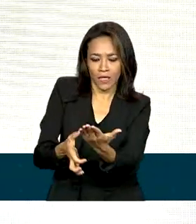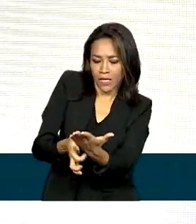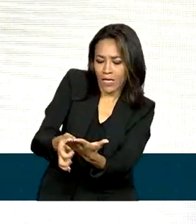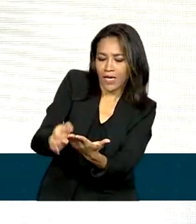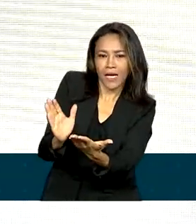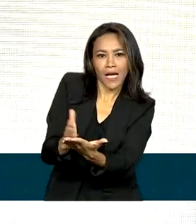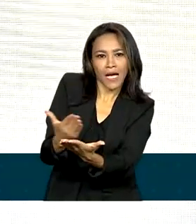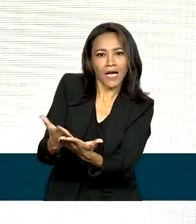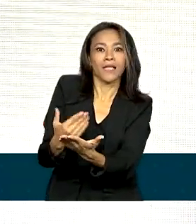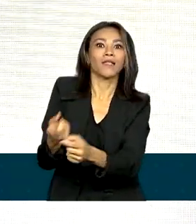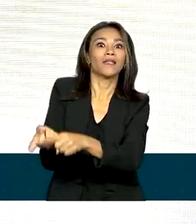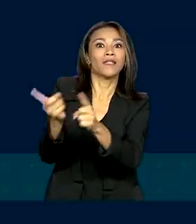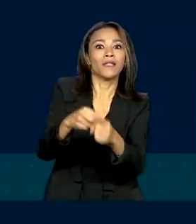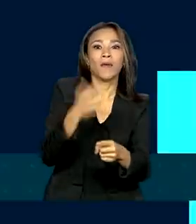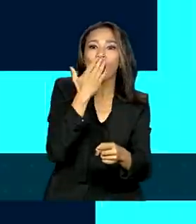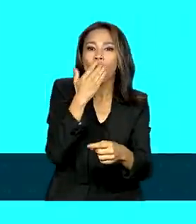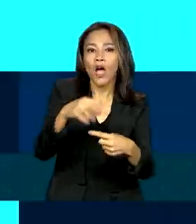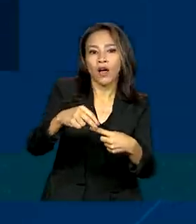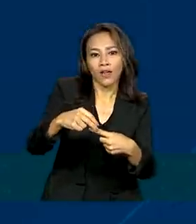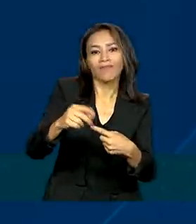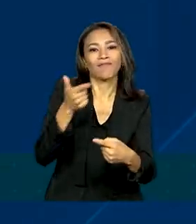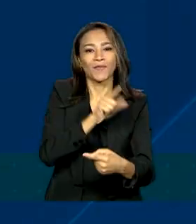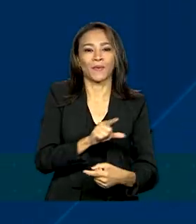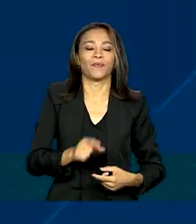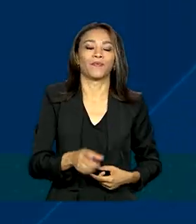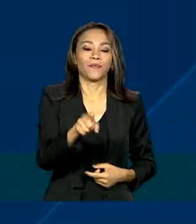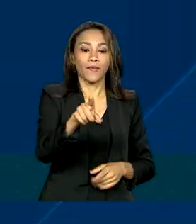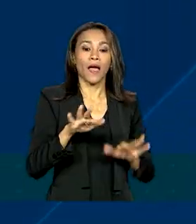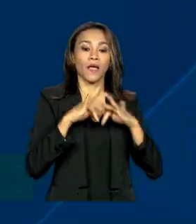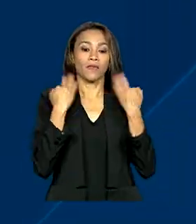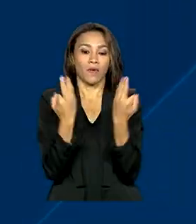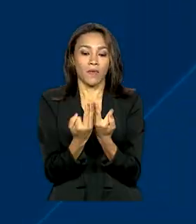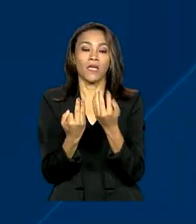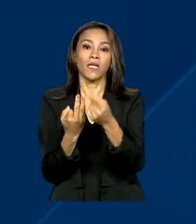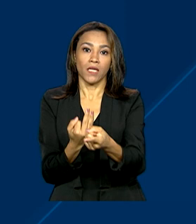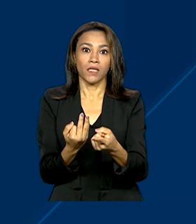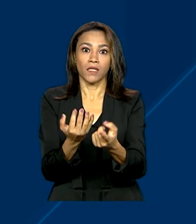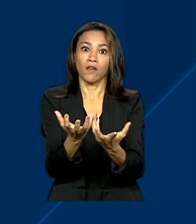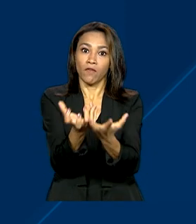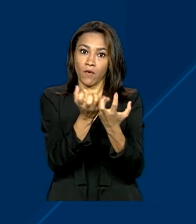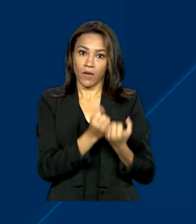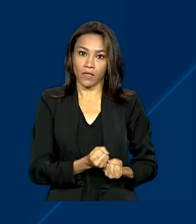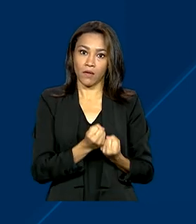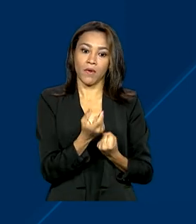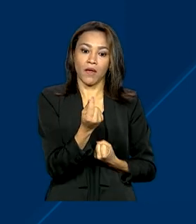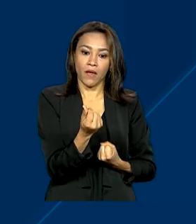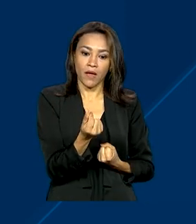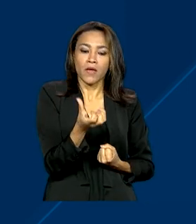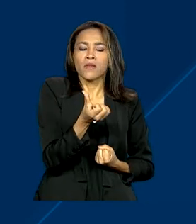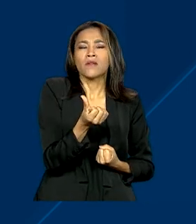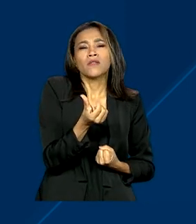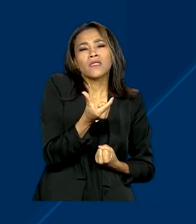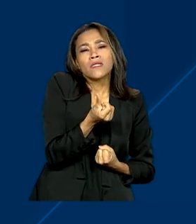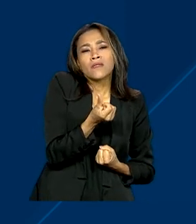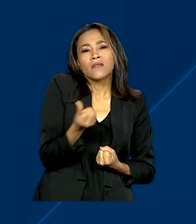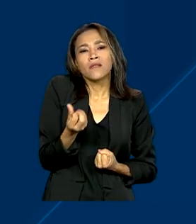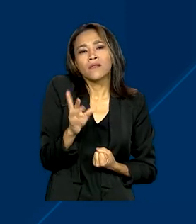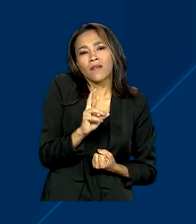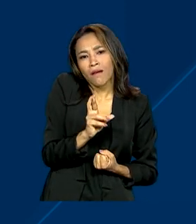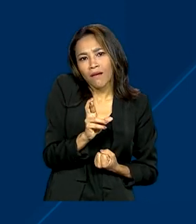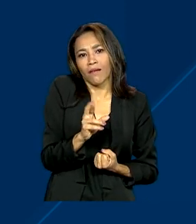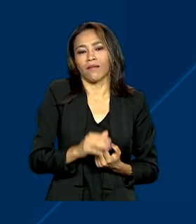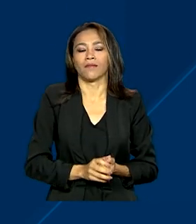capa dura e lápis de cor. As famílias beneficiadas receberão um valor mínimo de 600 reais.